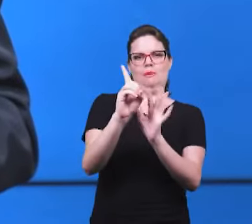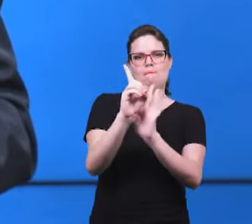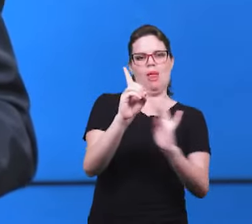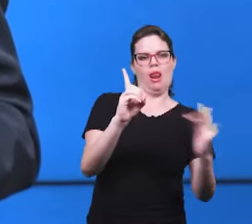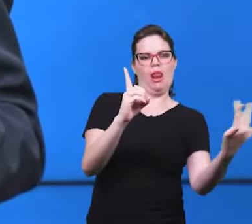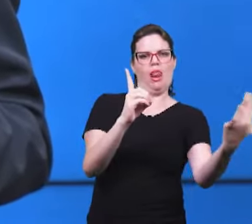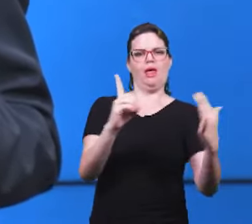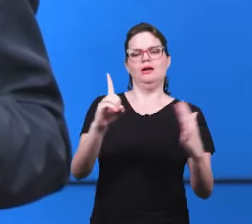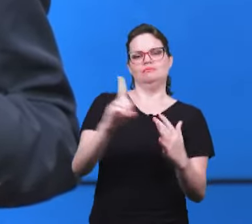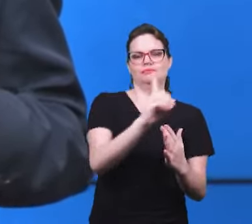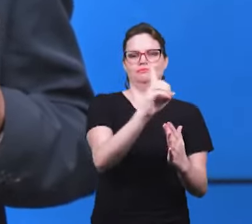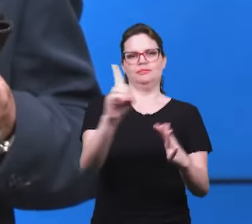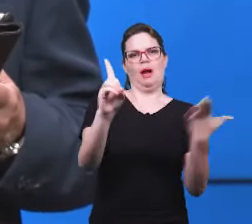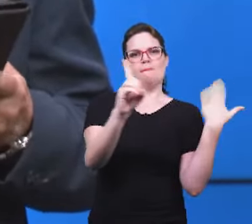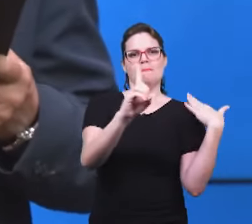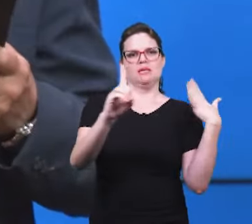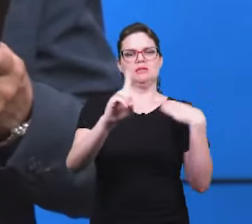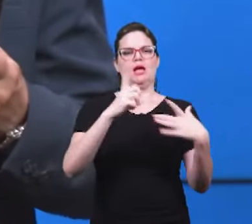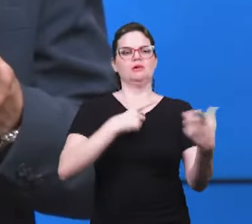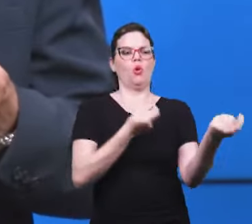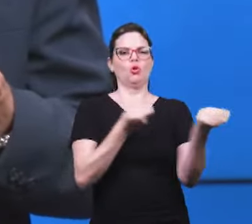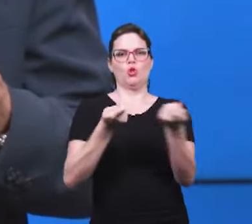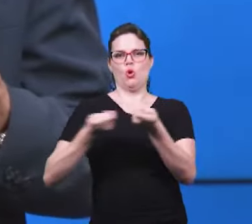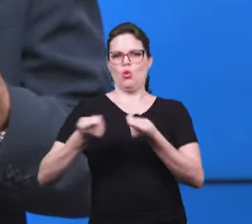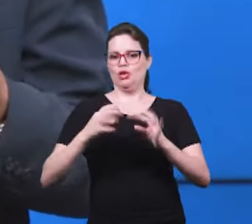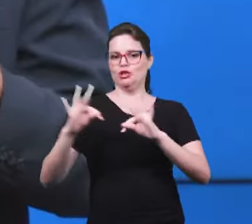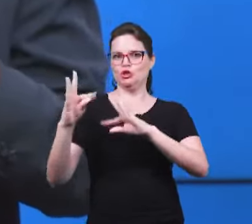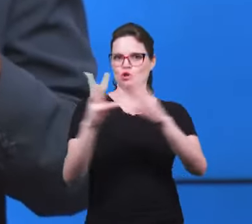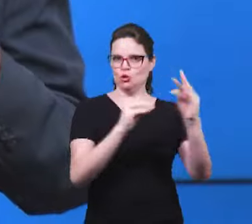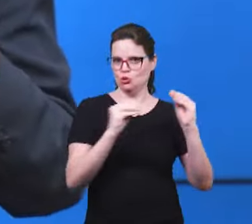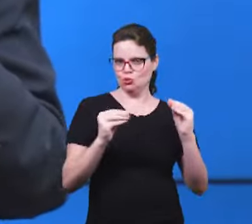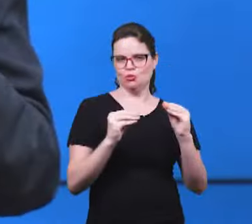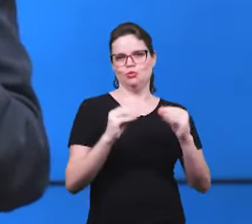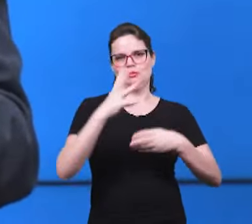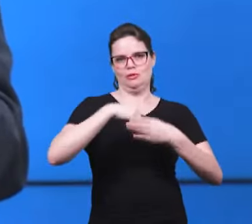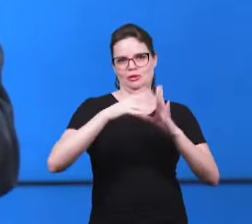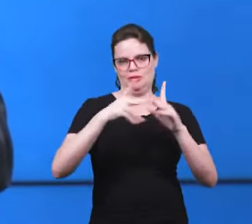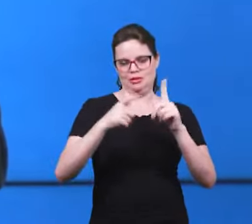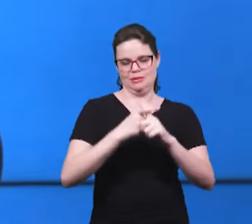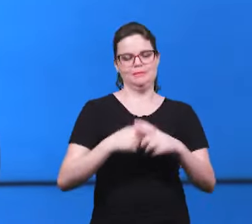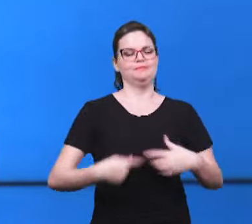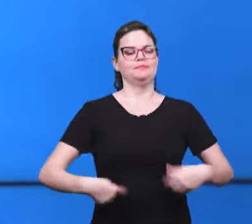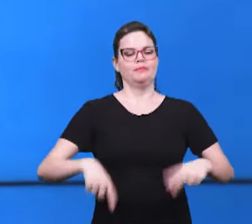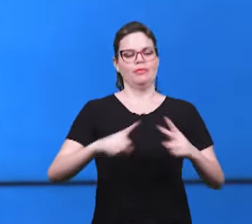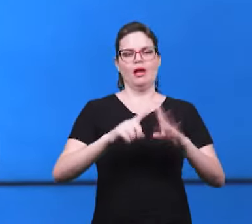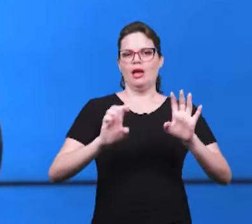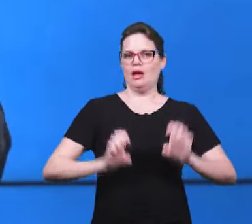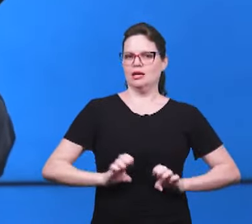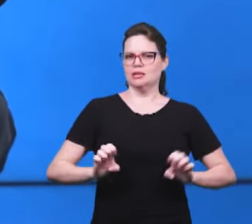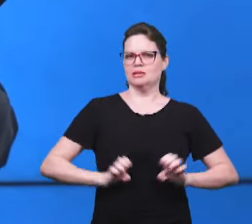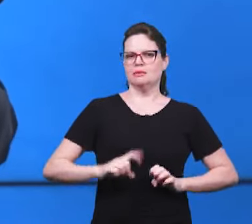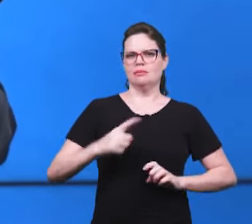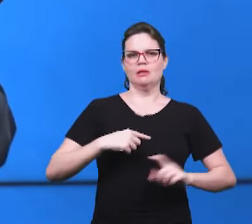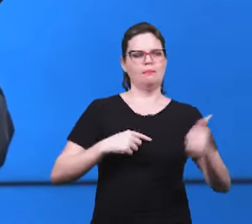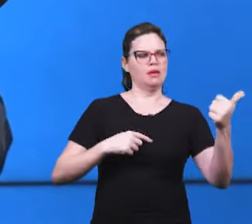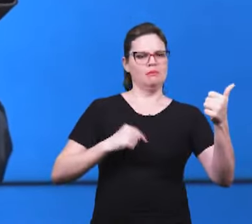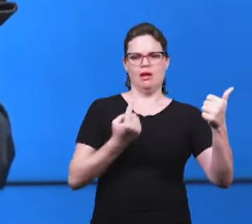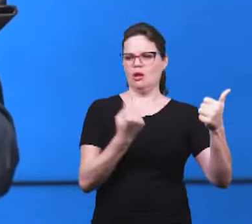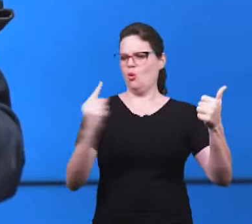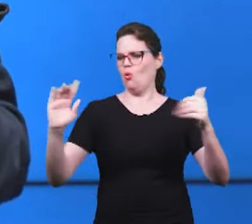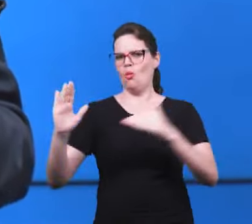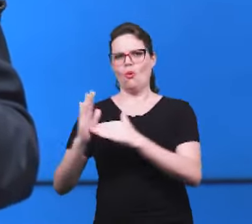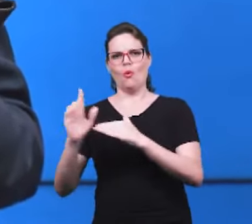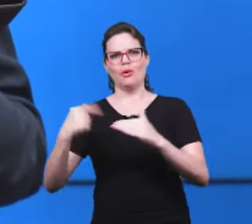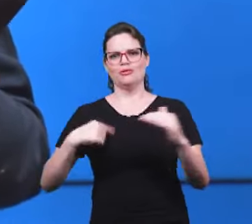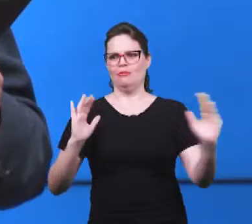controle das igrejas dos ministérios na mão dele em Esmirna a carta Esmirna Jesus é o primeiro e o último isto